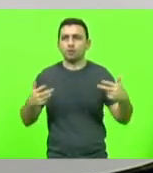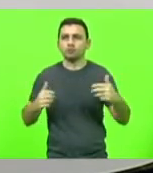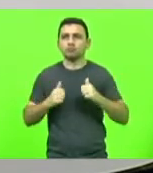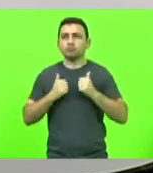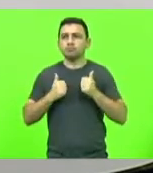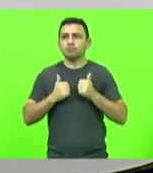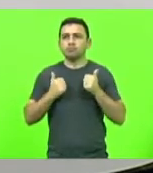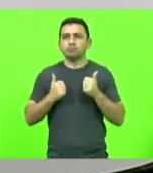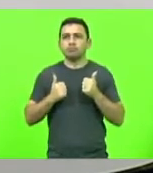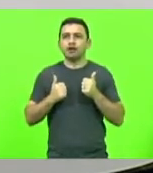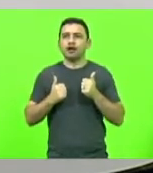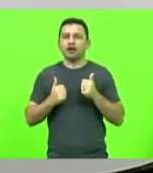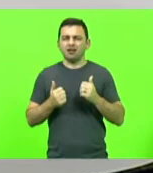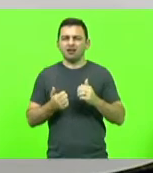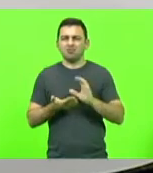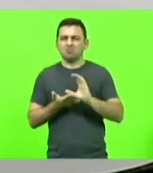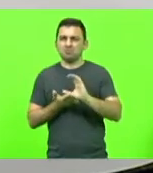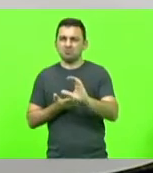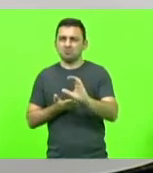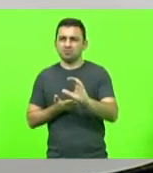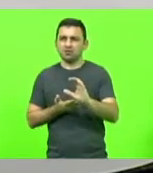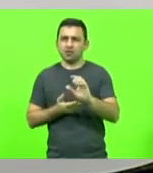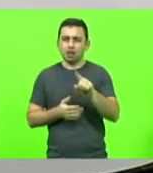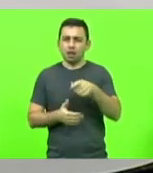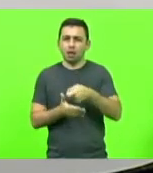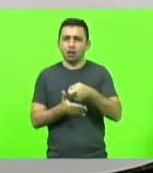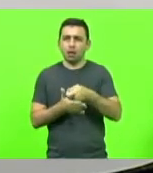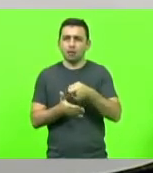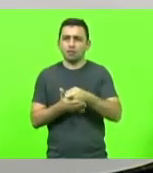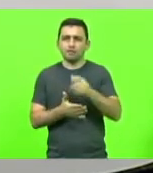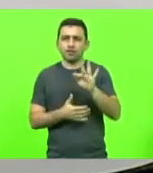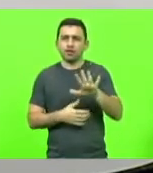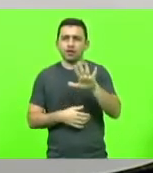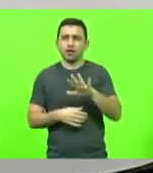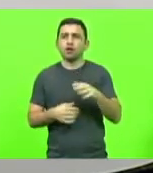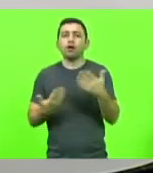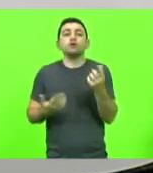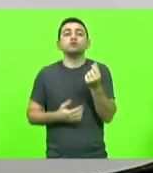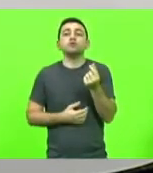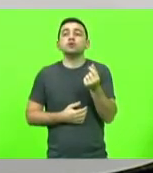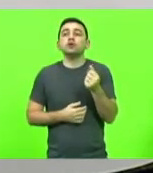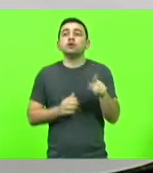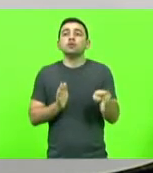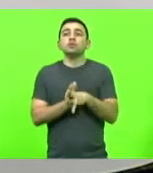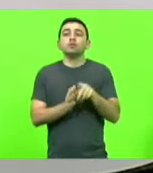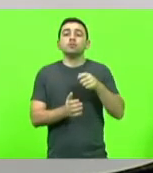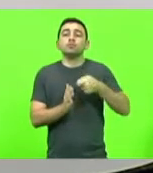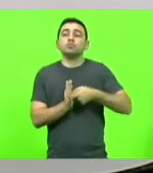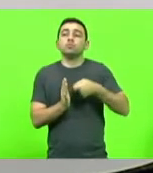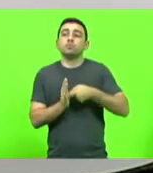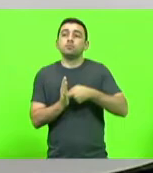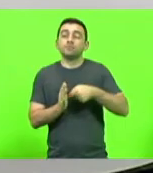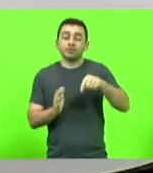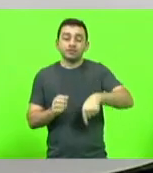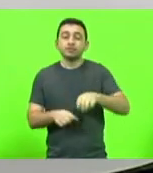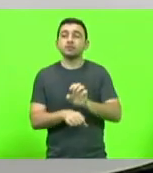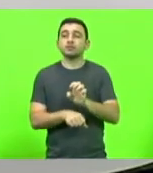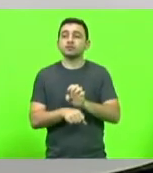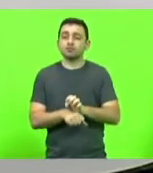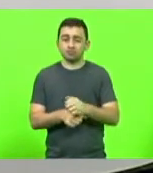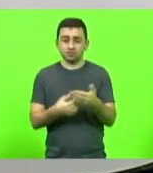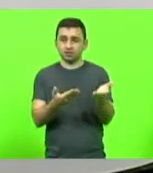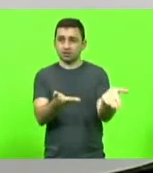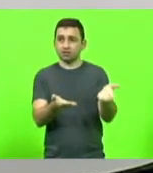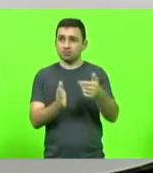Muitos disseram, puxa, vai cumprir com obrigações federais e cadê o recurso para as obrigações estaduais. Estão aí